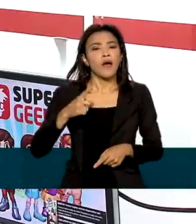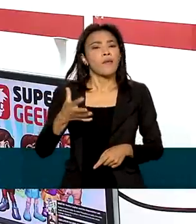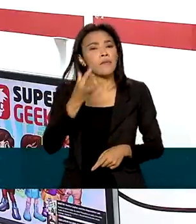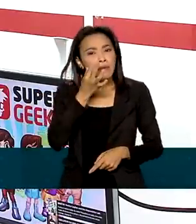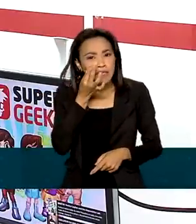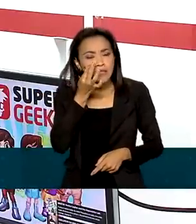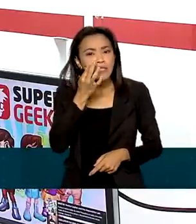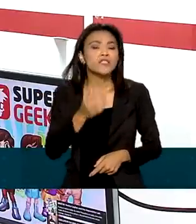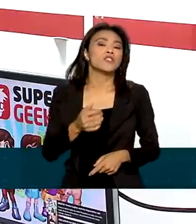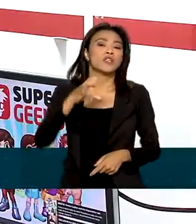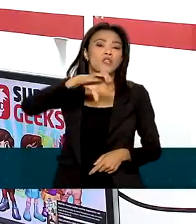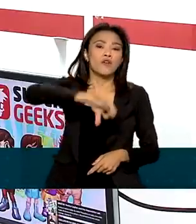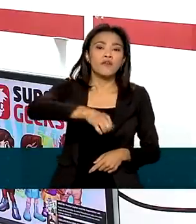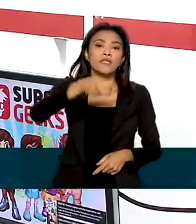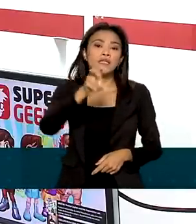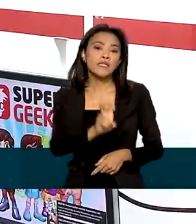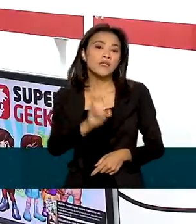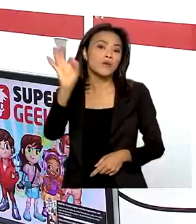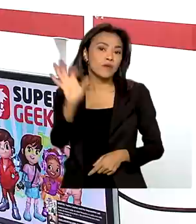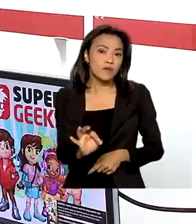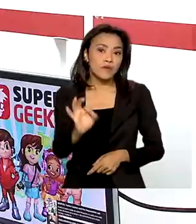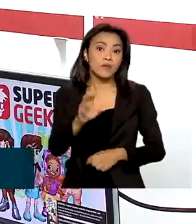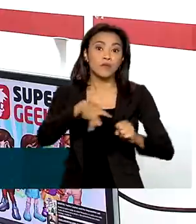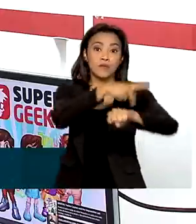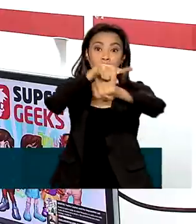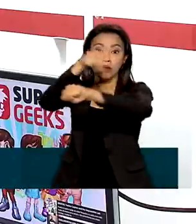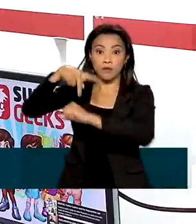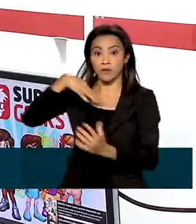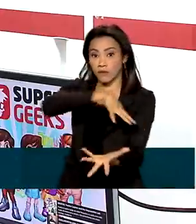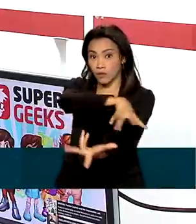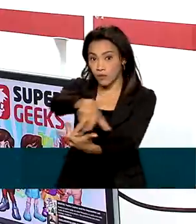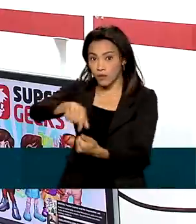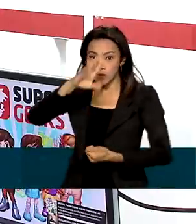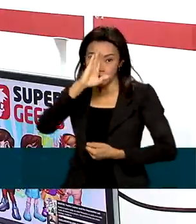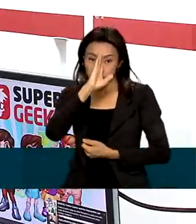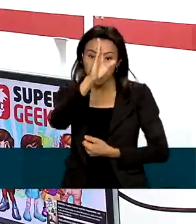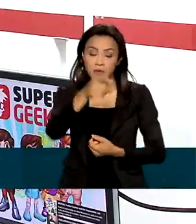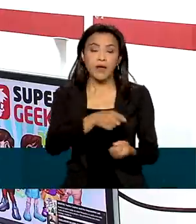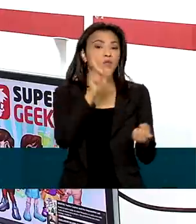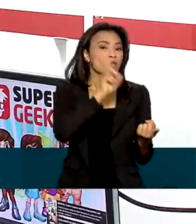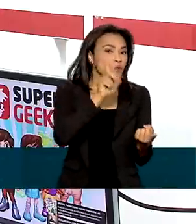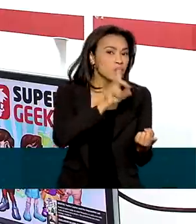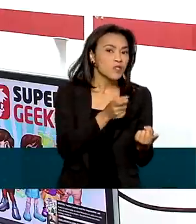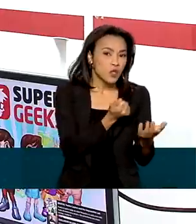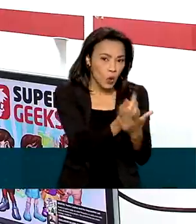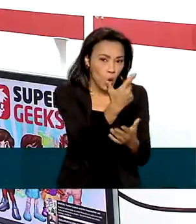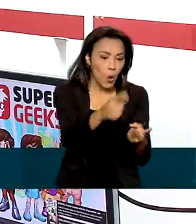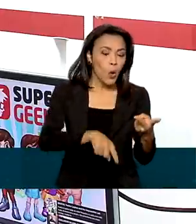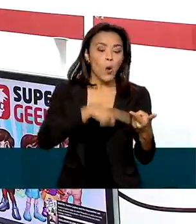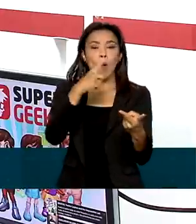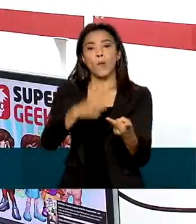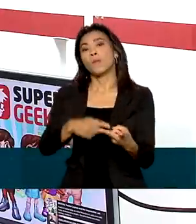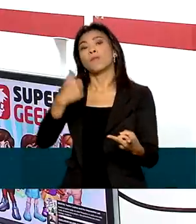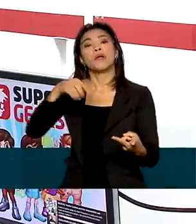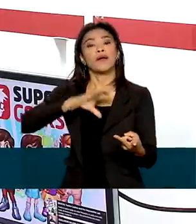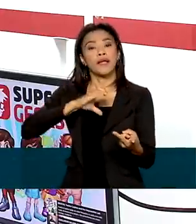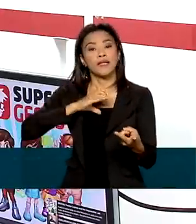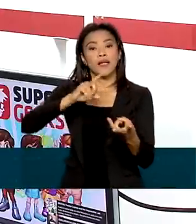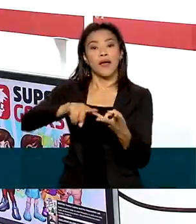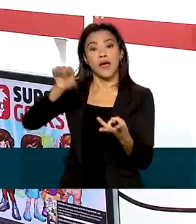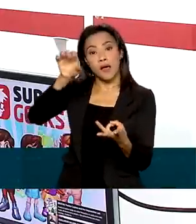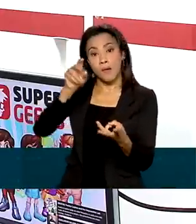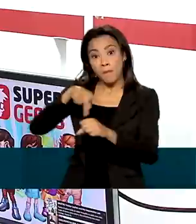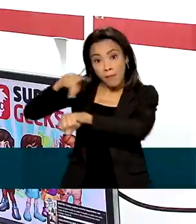em 95% dos países do mundo. Os principais mercados são Estados Unidos, Canadá, países europeus,